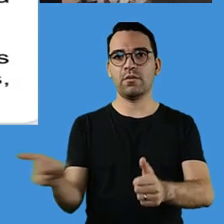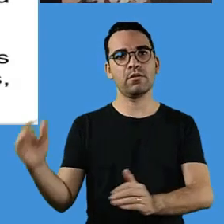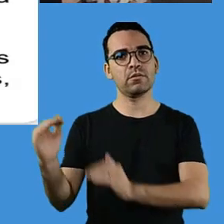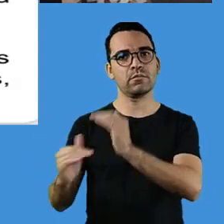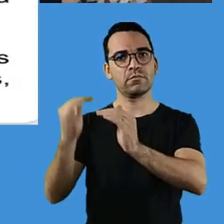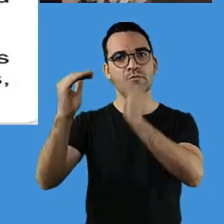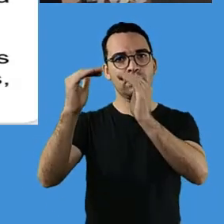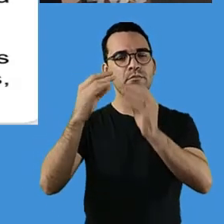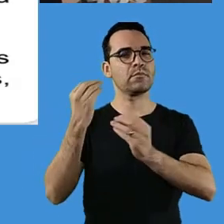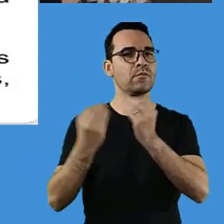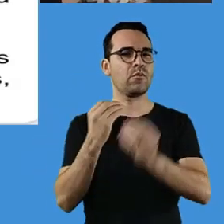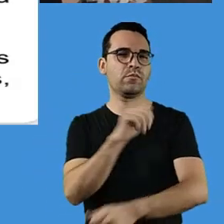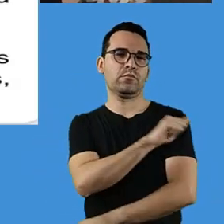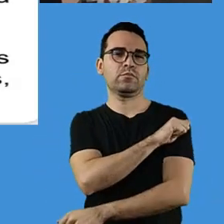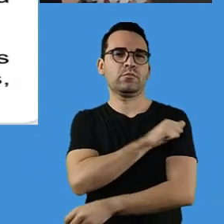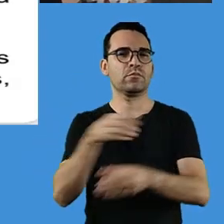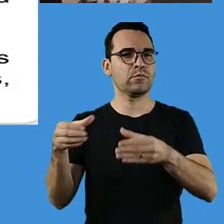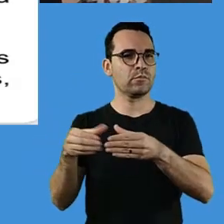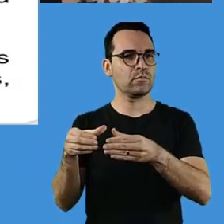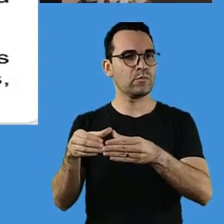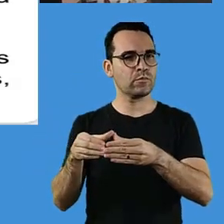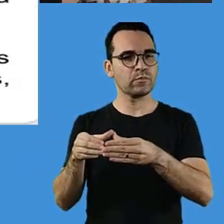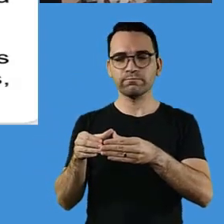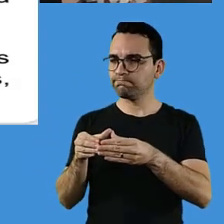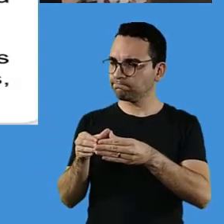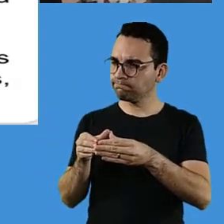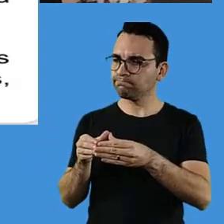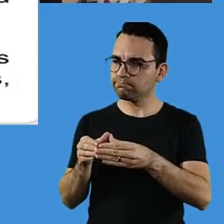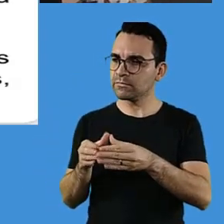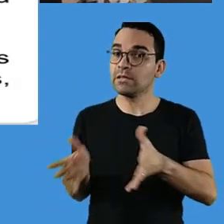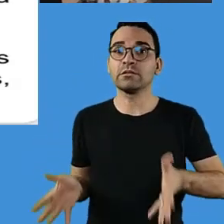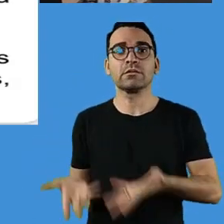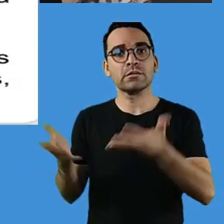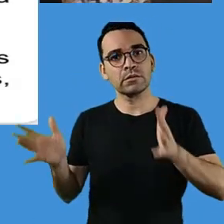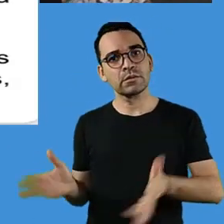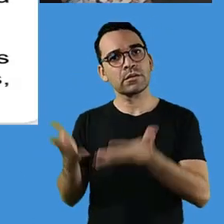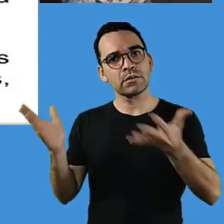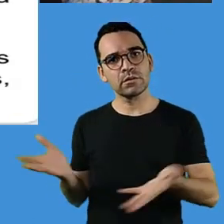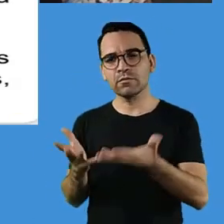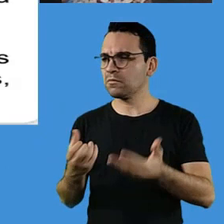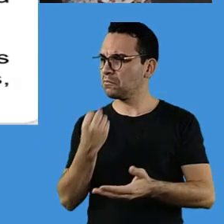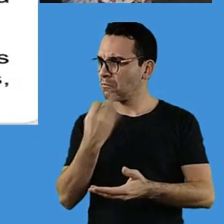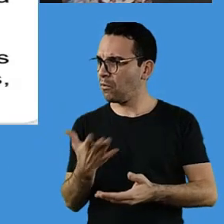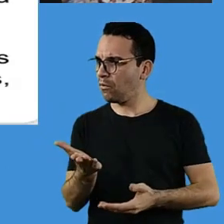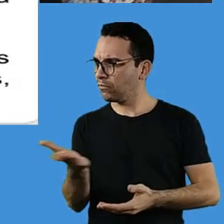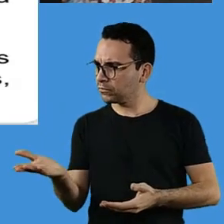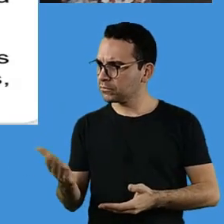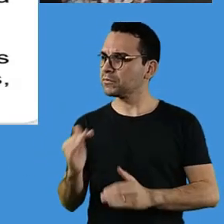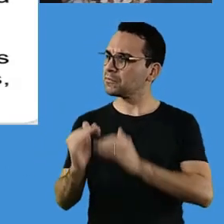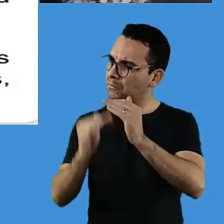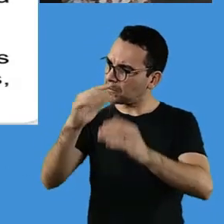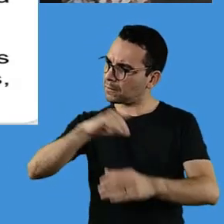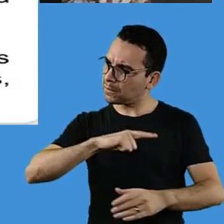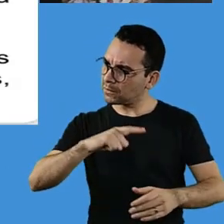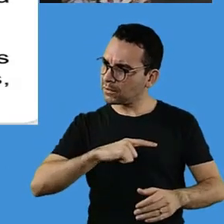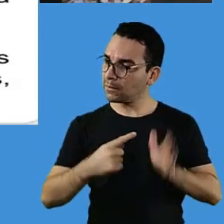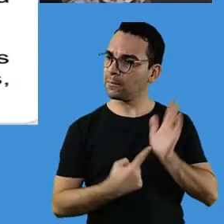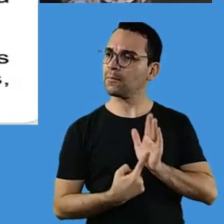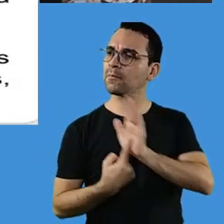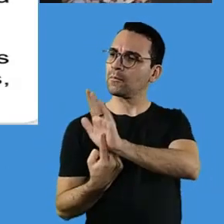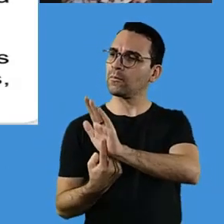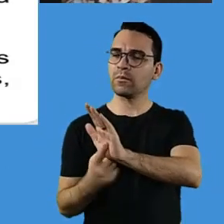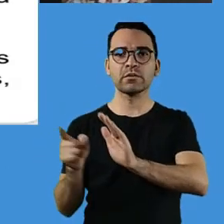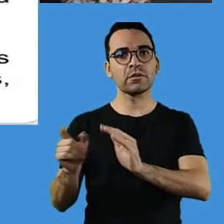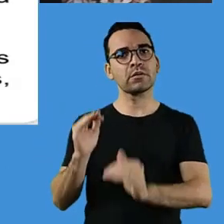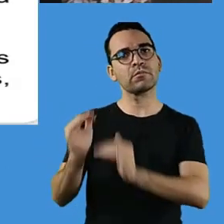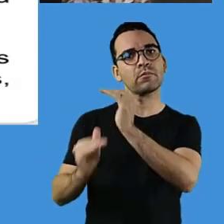um retorno para os alunos dos seus avanços, encorajando esses alunos, colocando